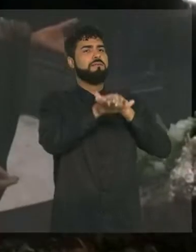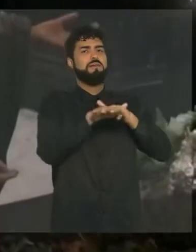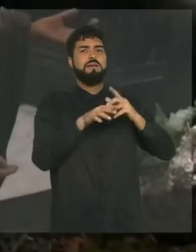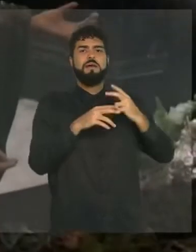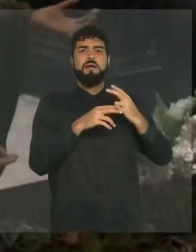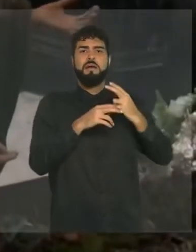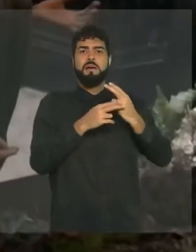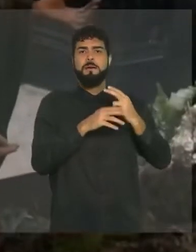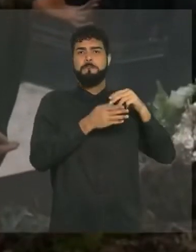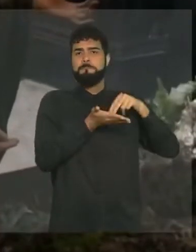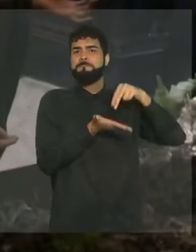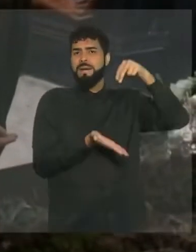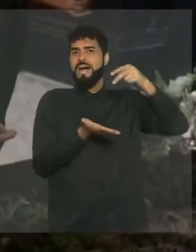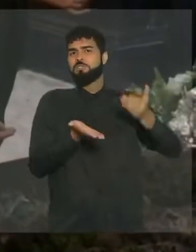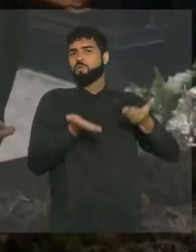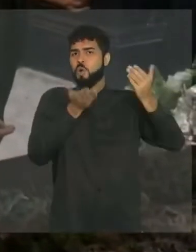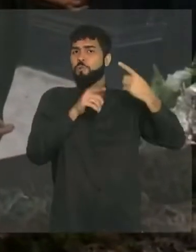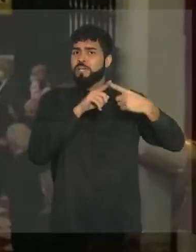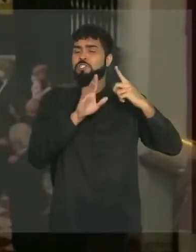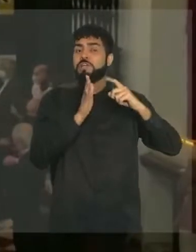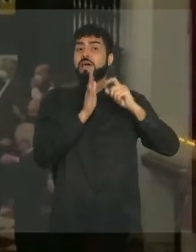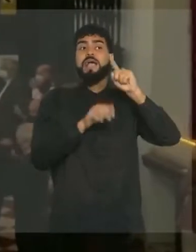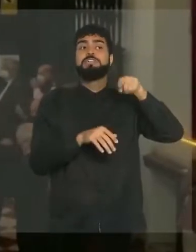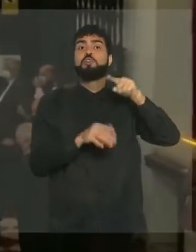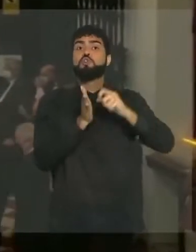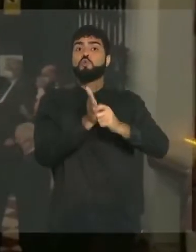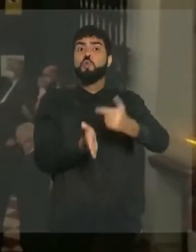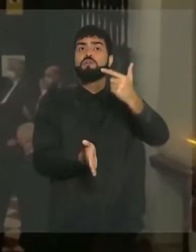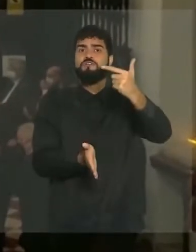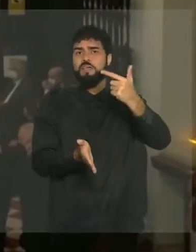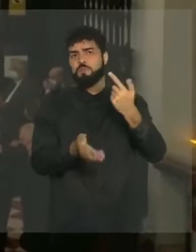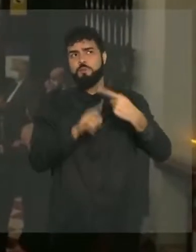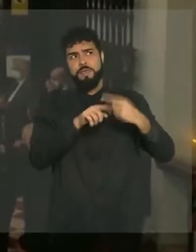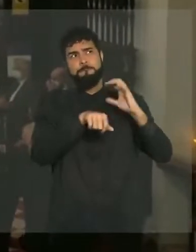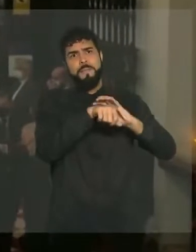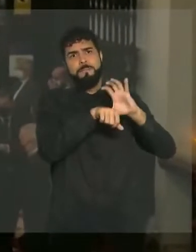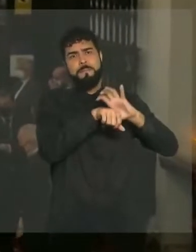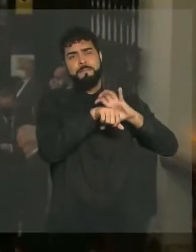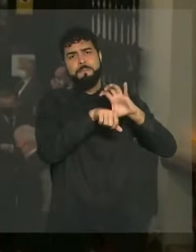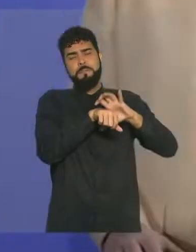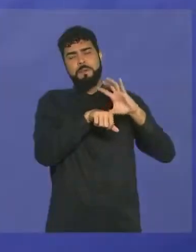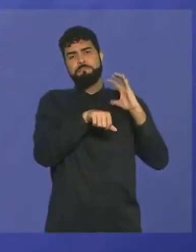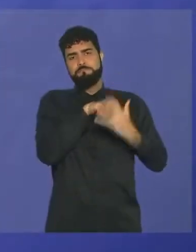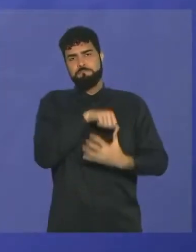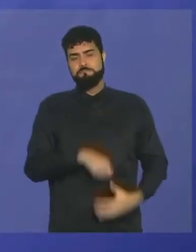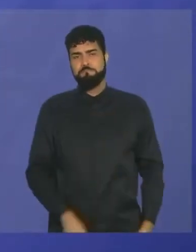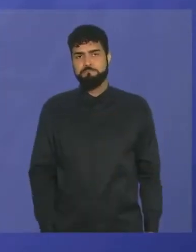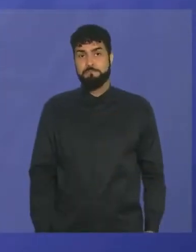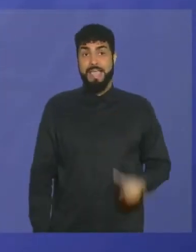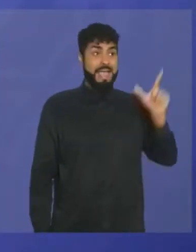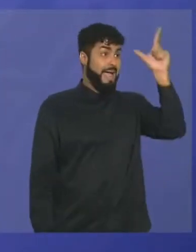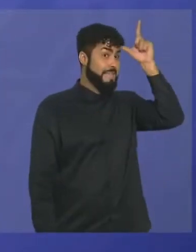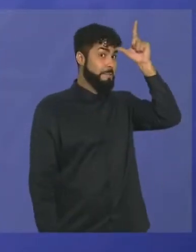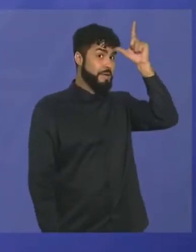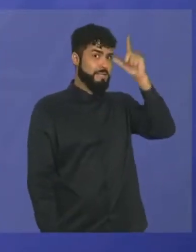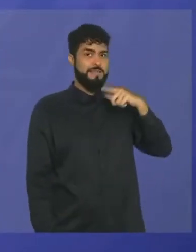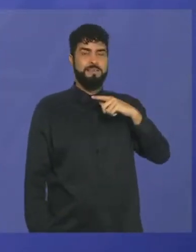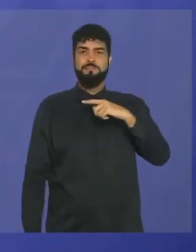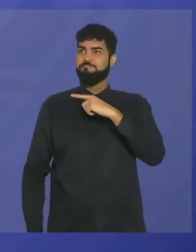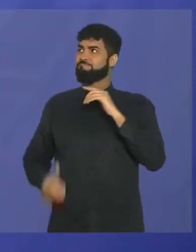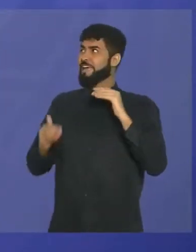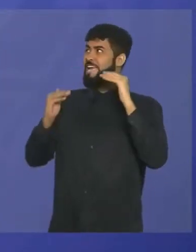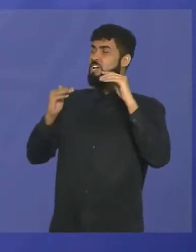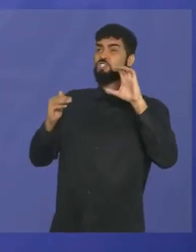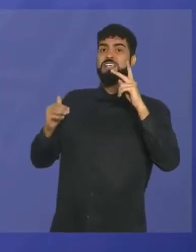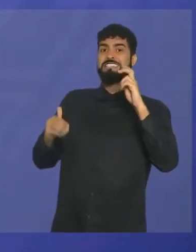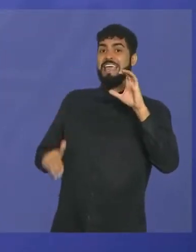foram suspensas pelo segundo ano consecutivo devido ao alto índice de infecções pelo coronavírus. Na Alemanha, a chanceler Angela Merkel